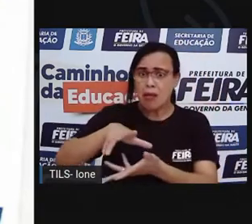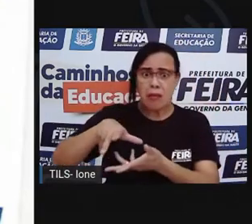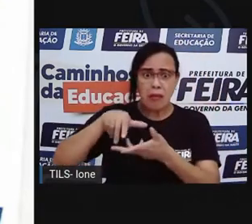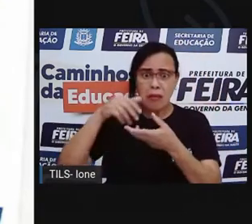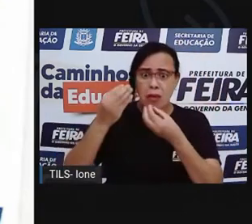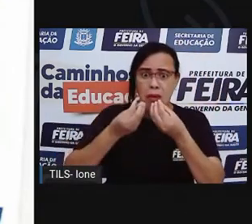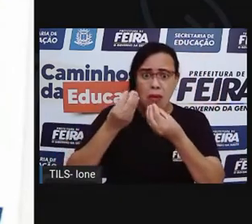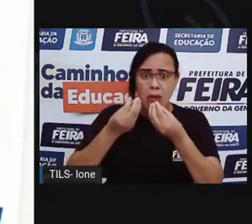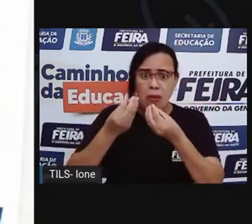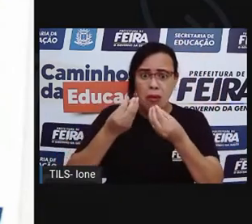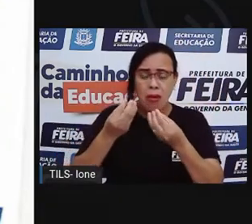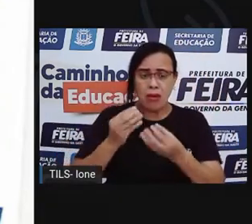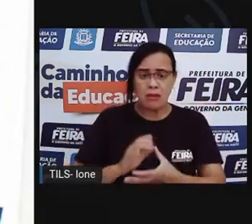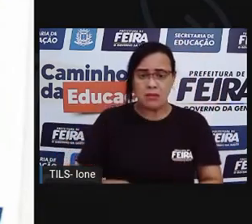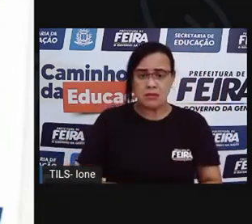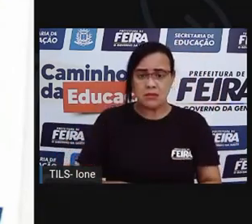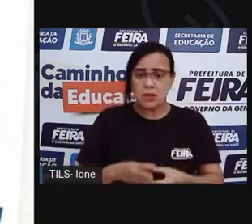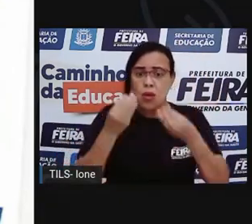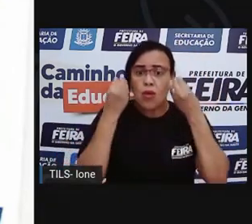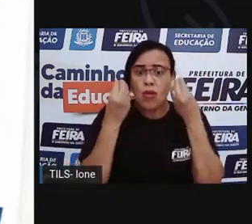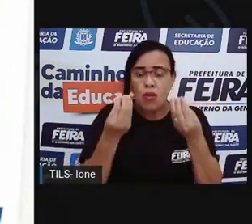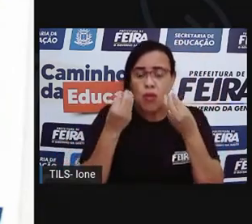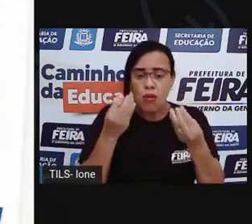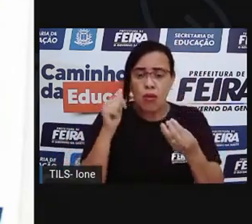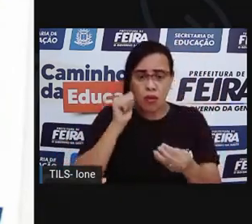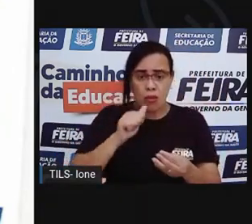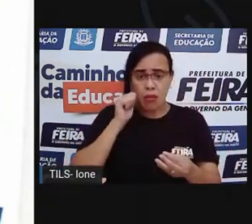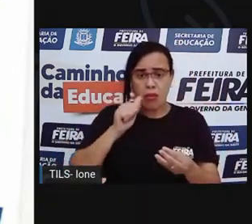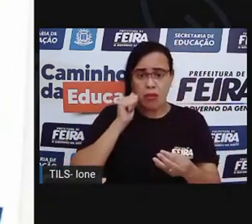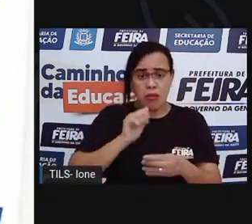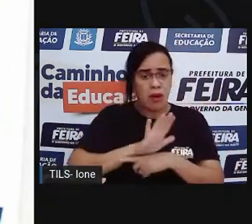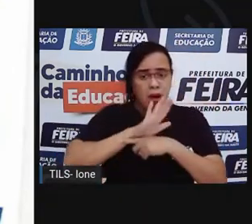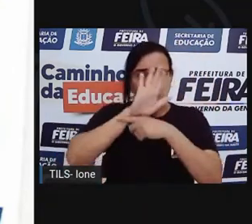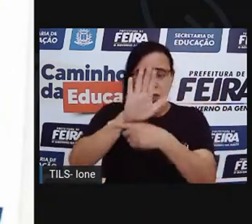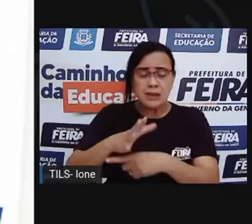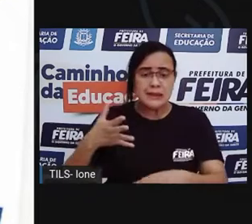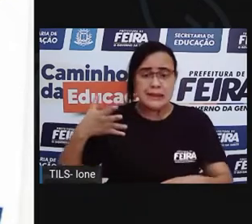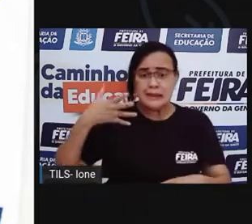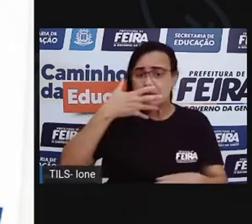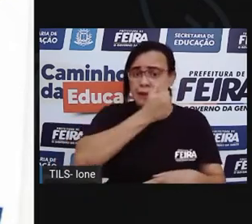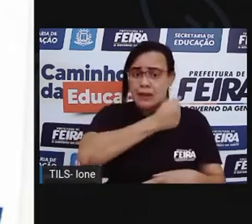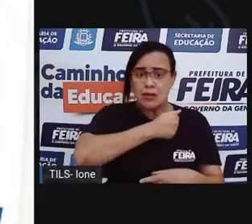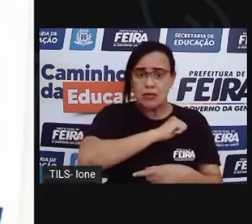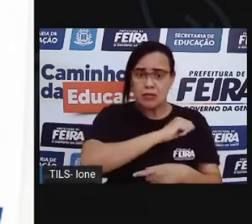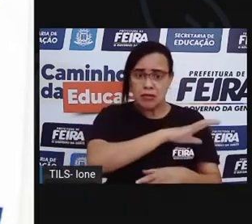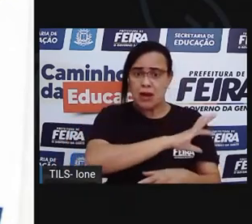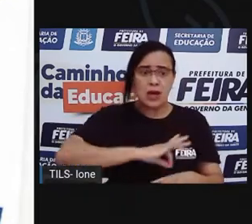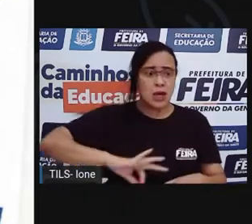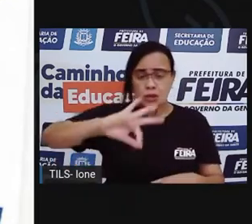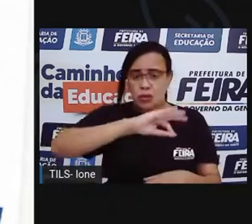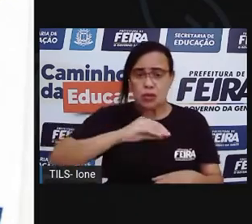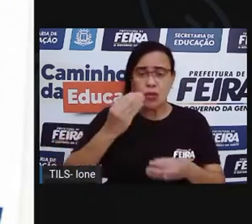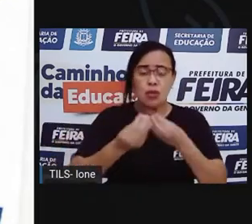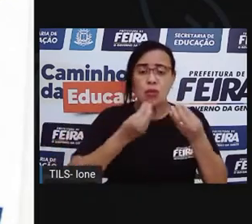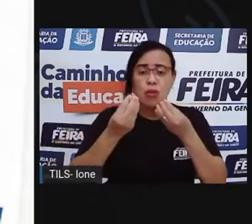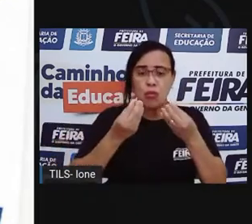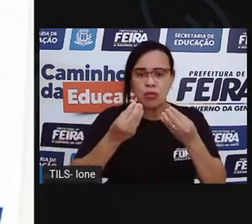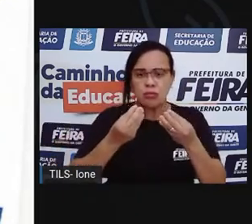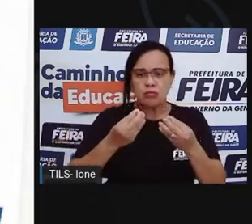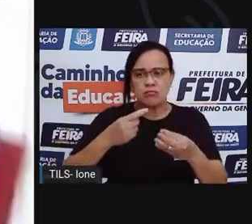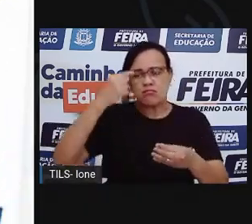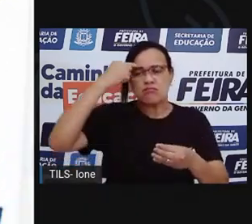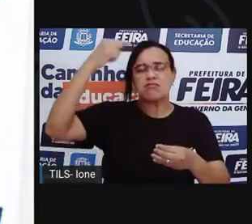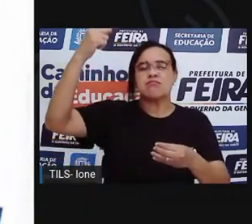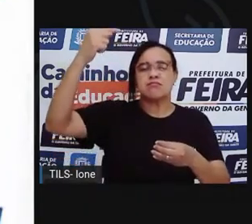fará para salvar o mundo agora? Já sei! Vamos todos dar as mãos.